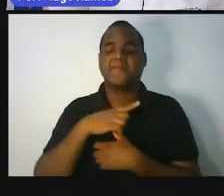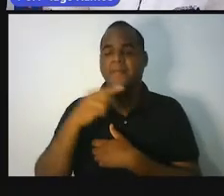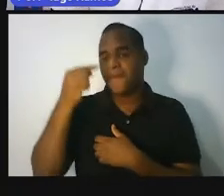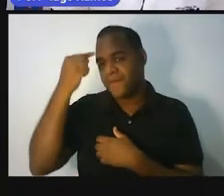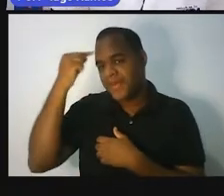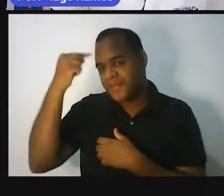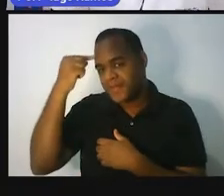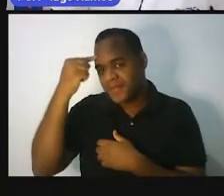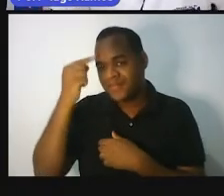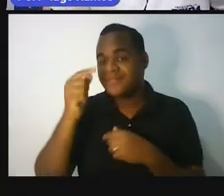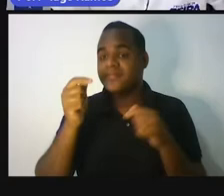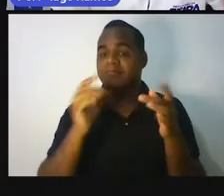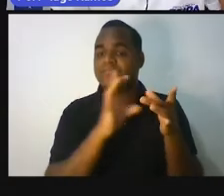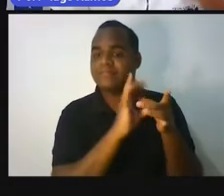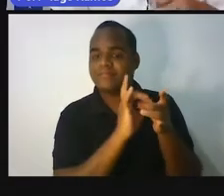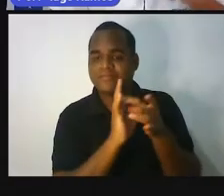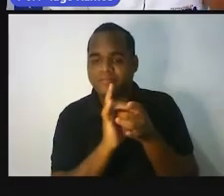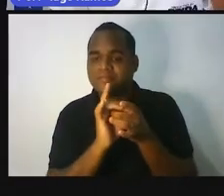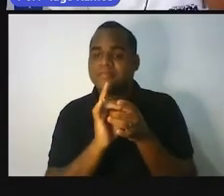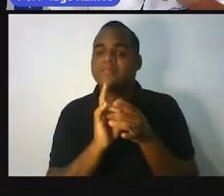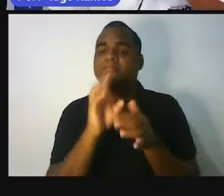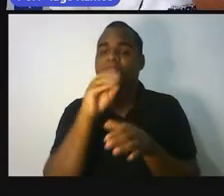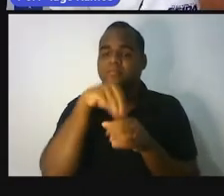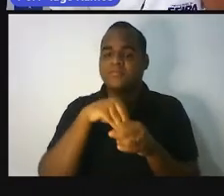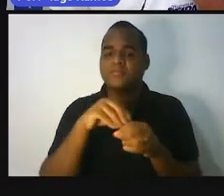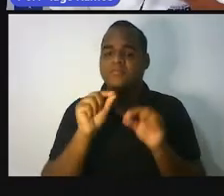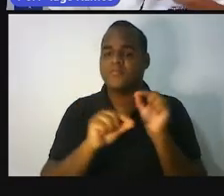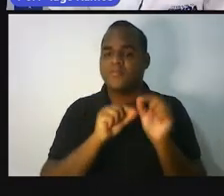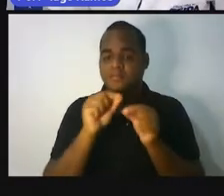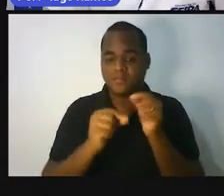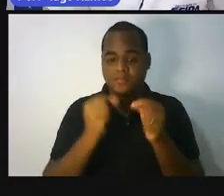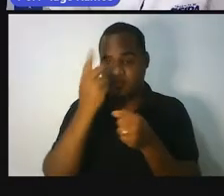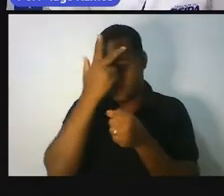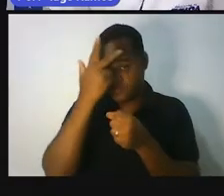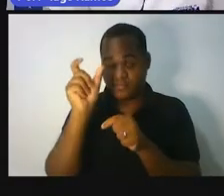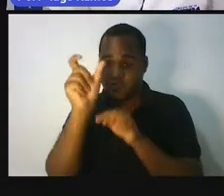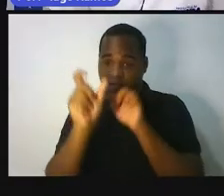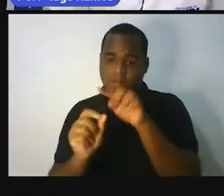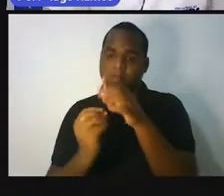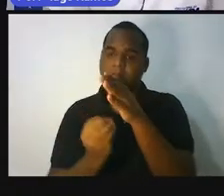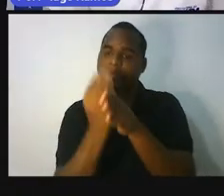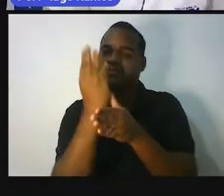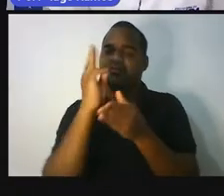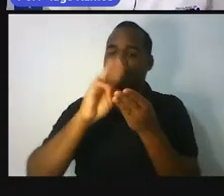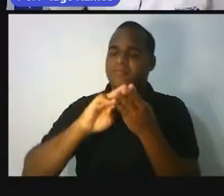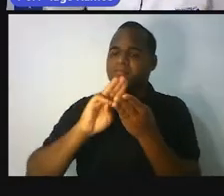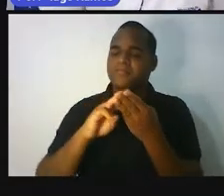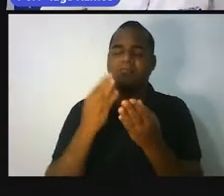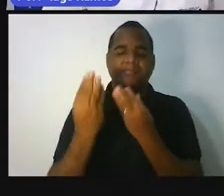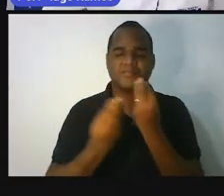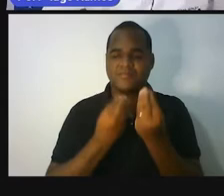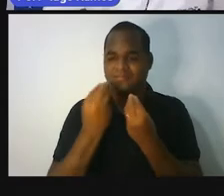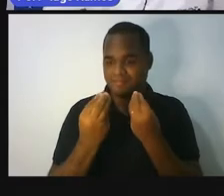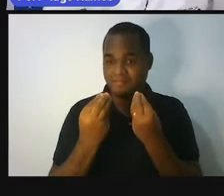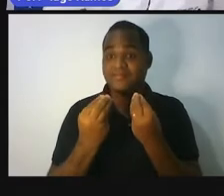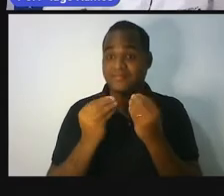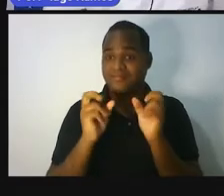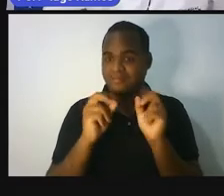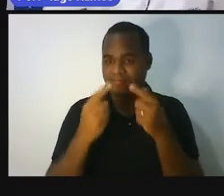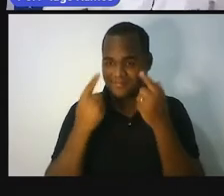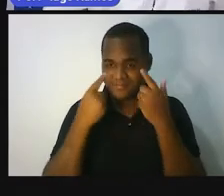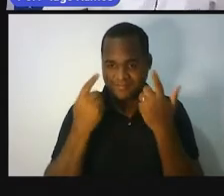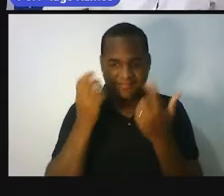minhas em relação a quem foi que criou a matemática. Bom, vamos ouvir?